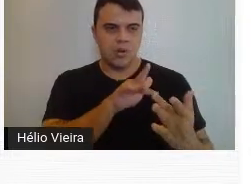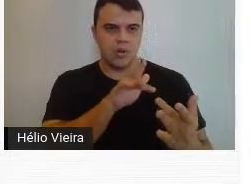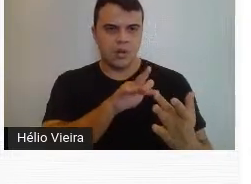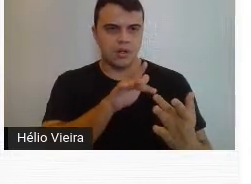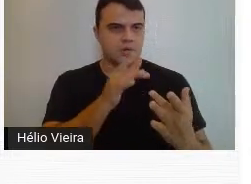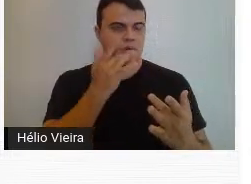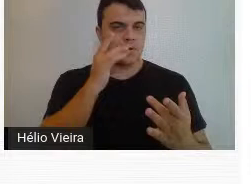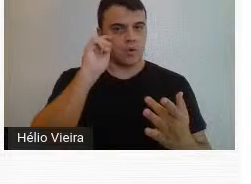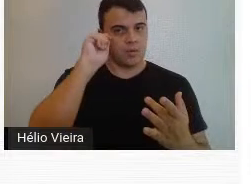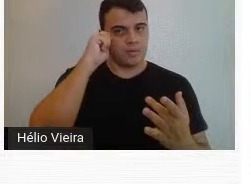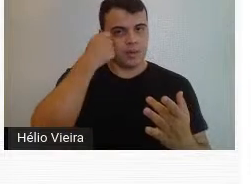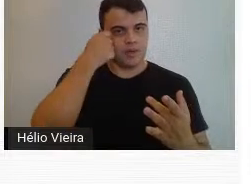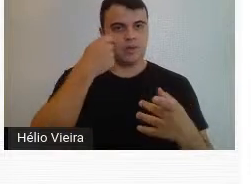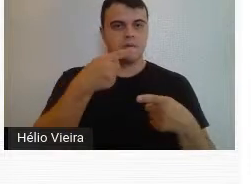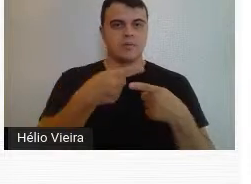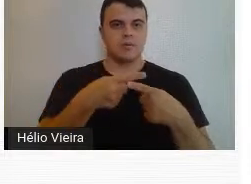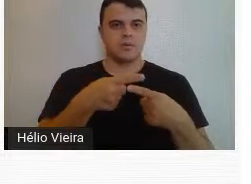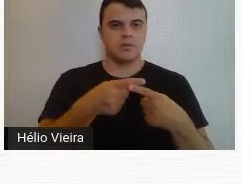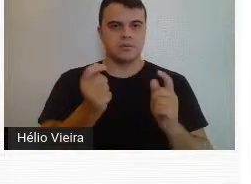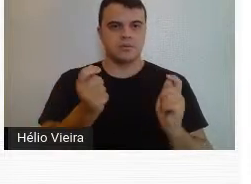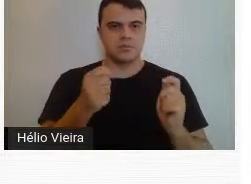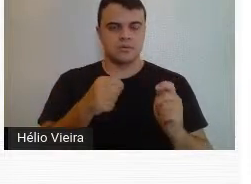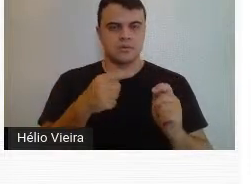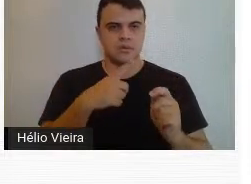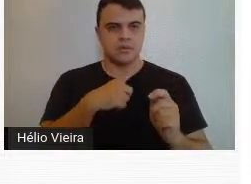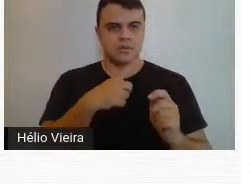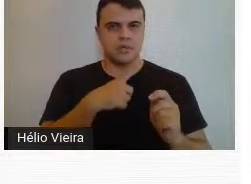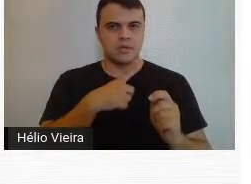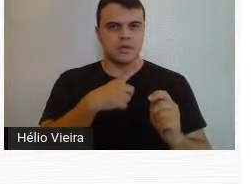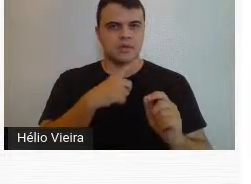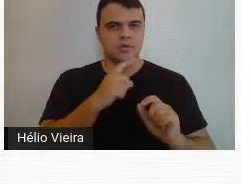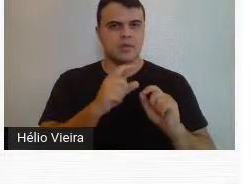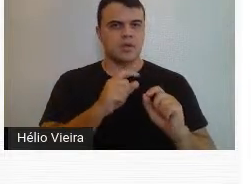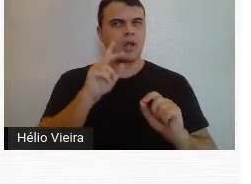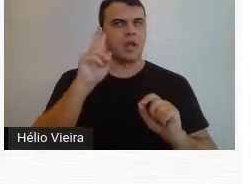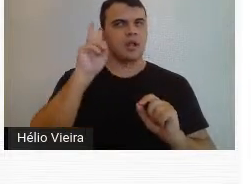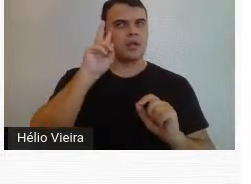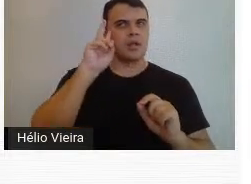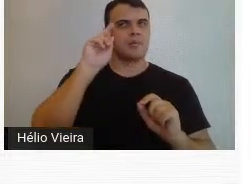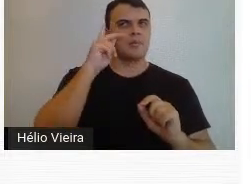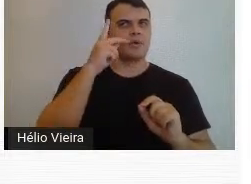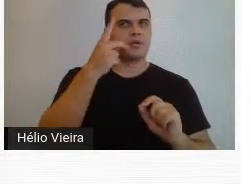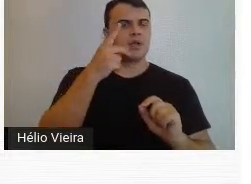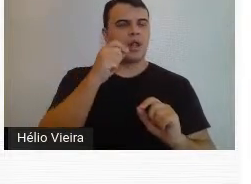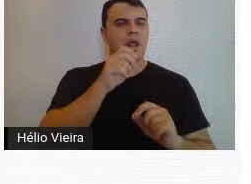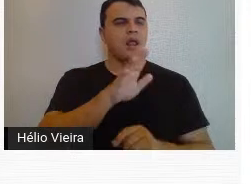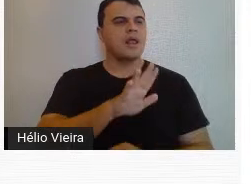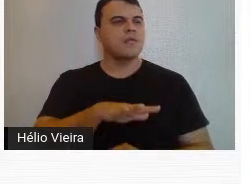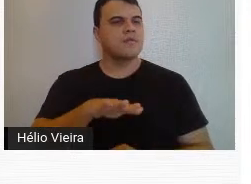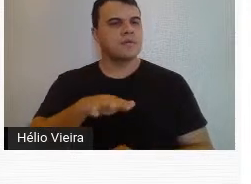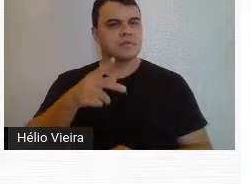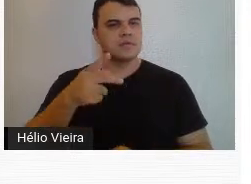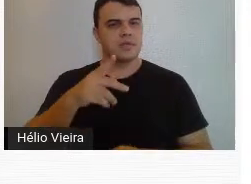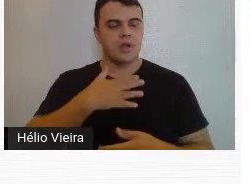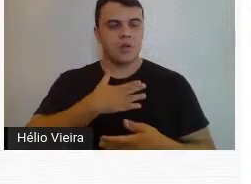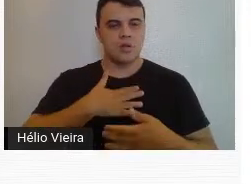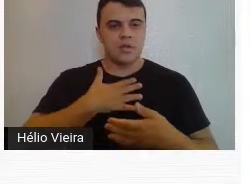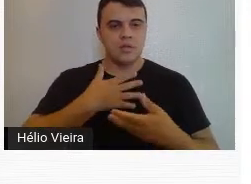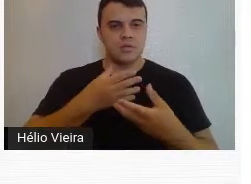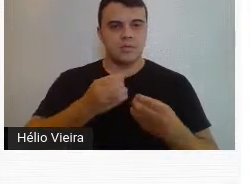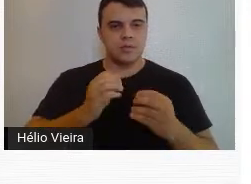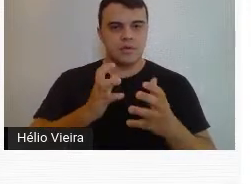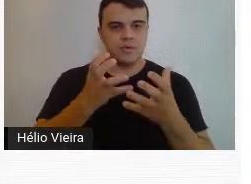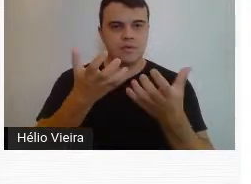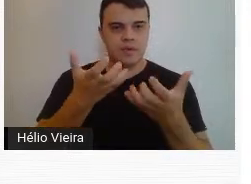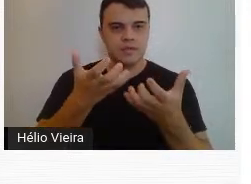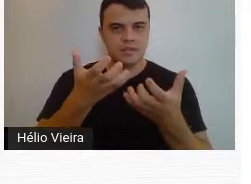Ouro Preto e a partir também do resgate da infância dele, onde ele gostava muito das festas de